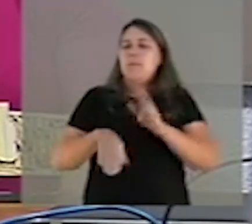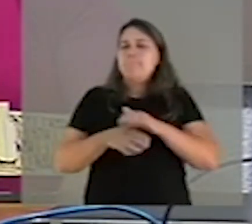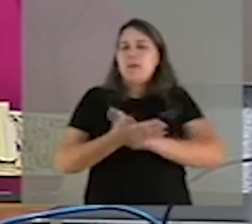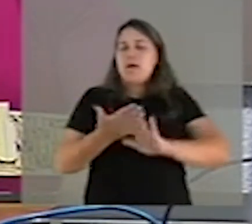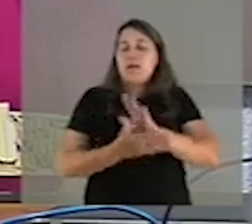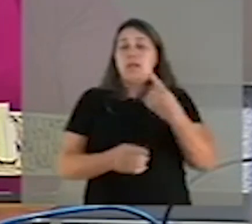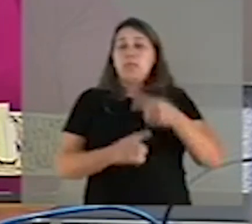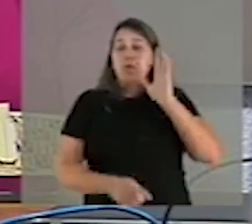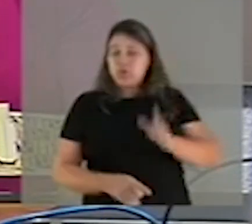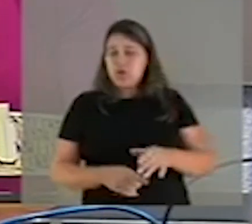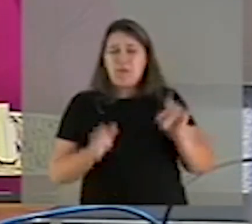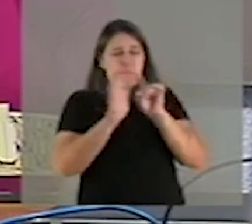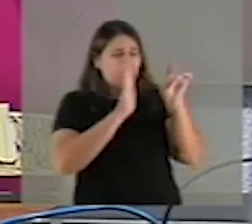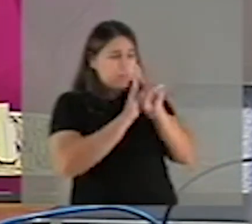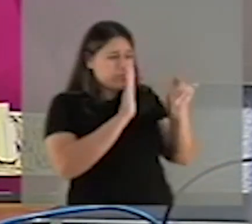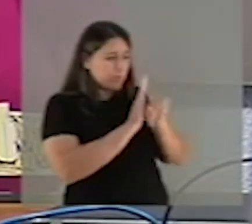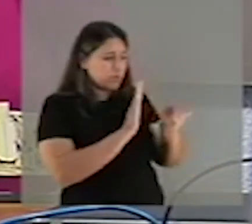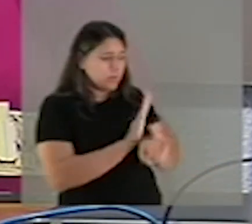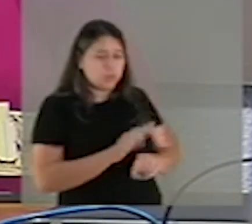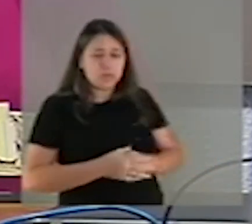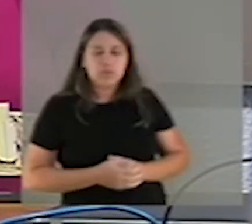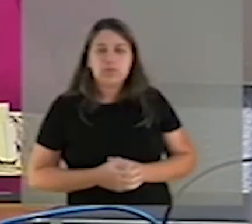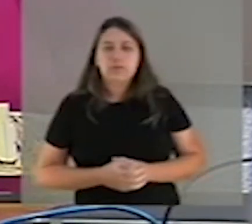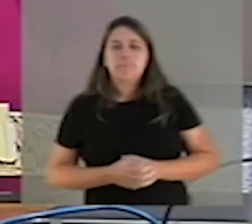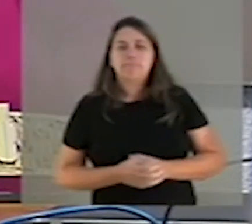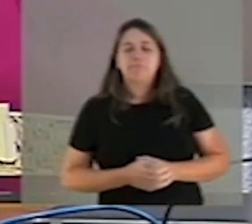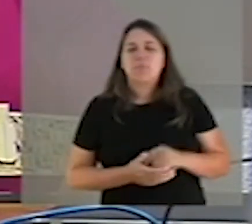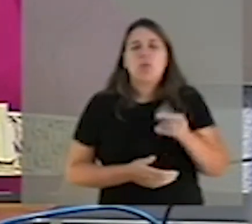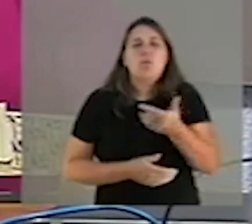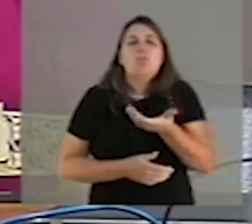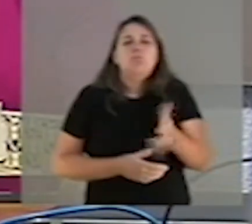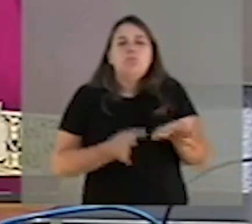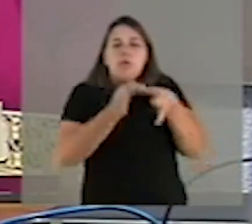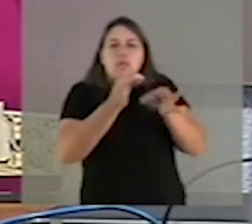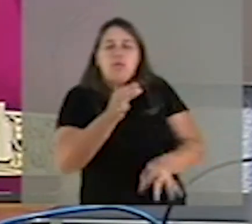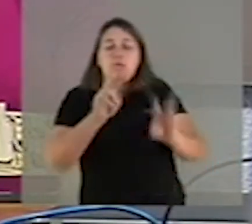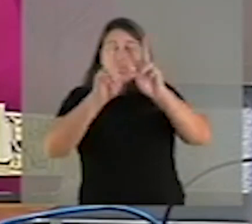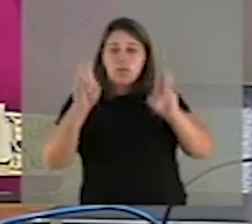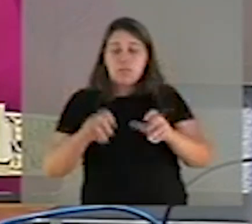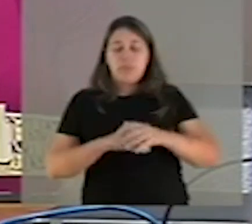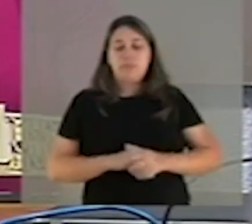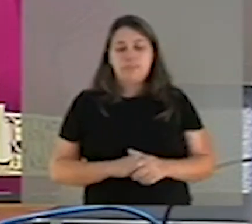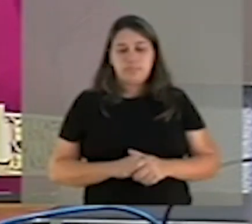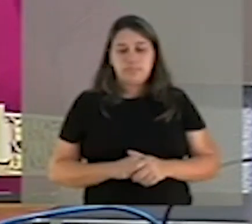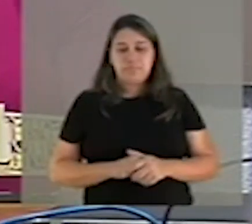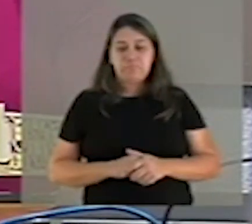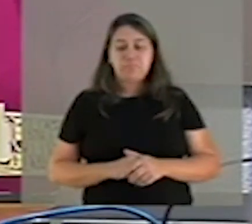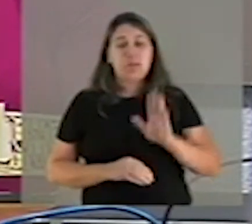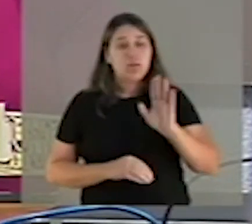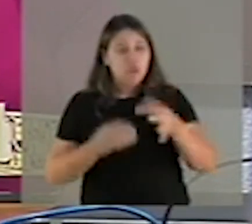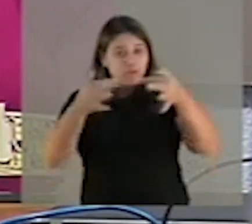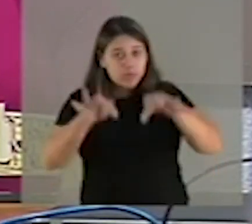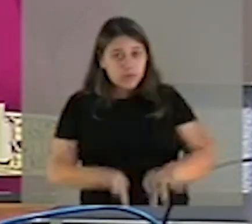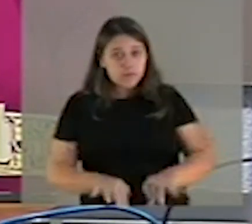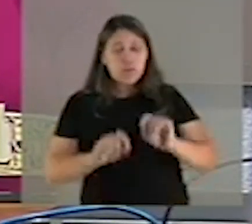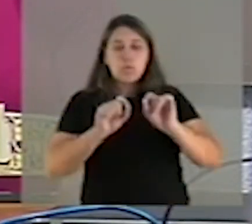feitas muitas perguntas aqui e não quero me alongar nesse tema. Estamos concluindo hoje a